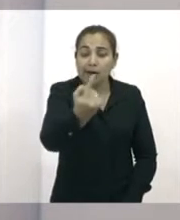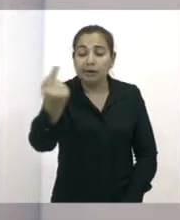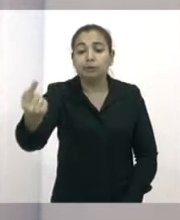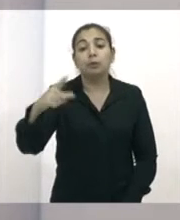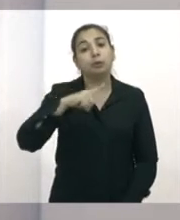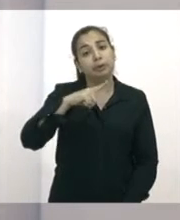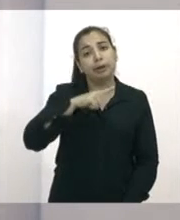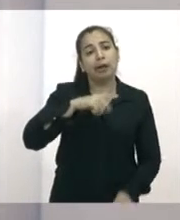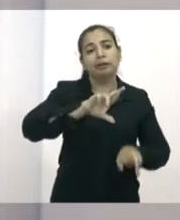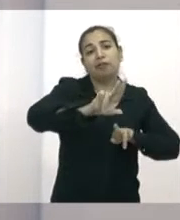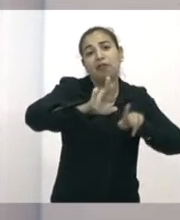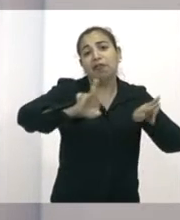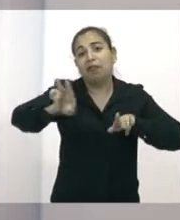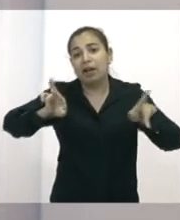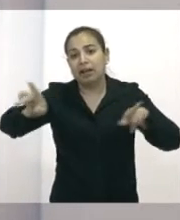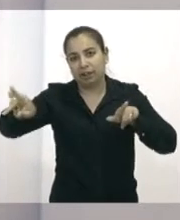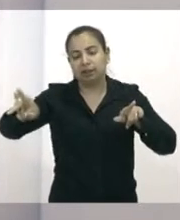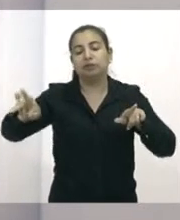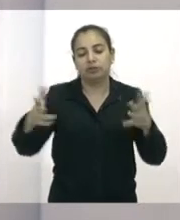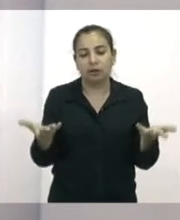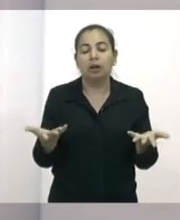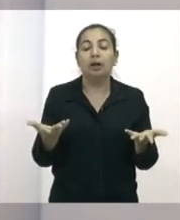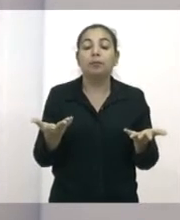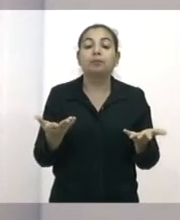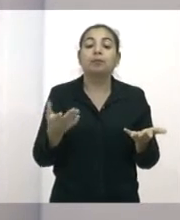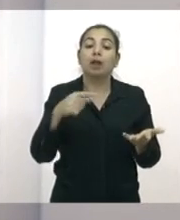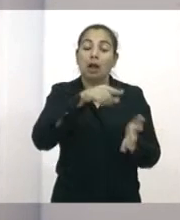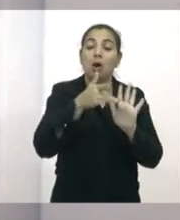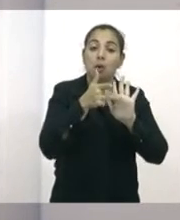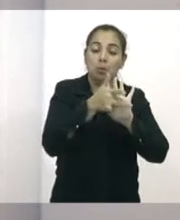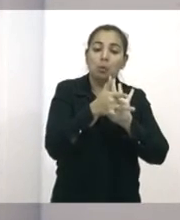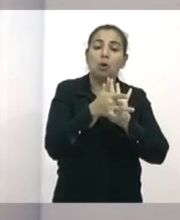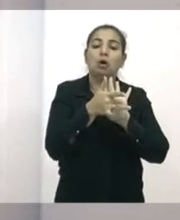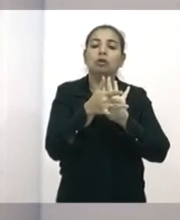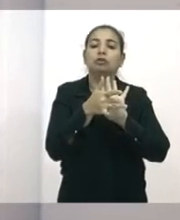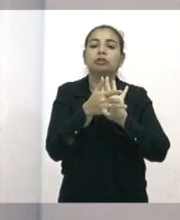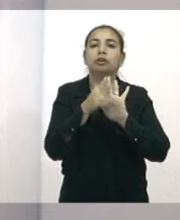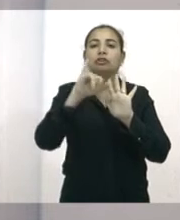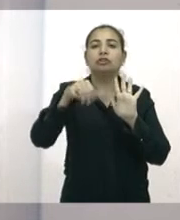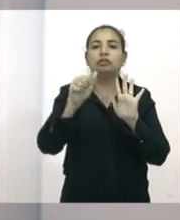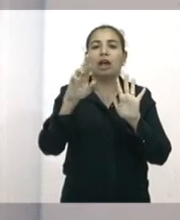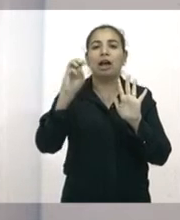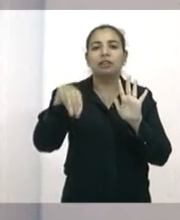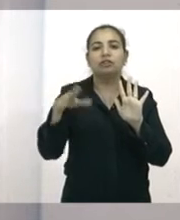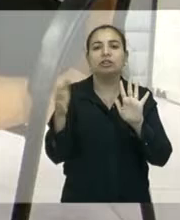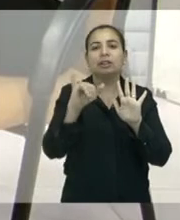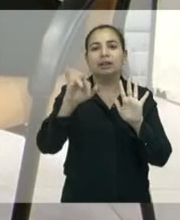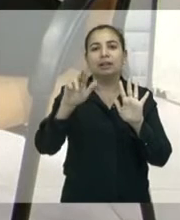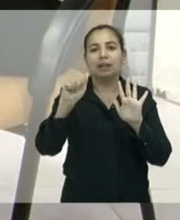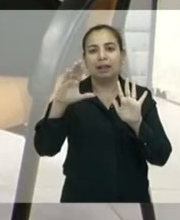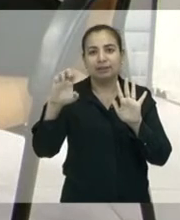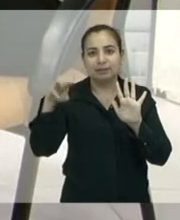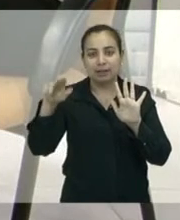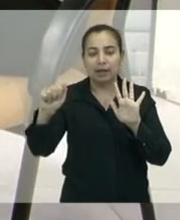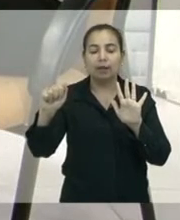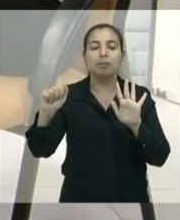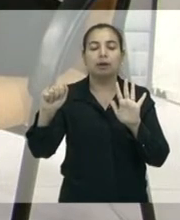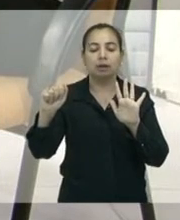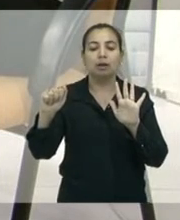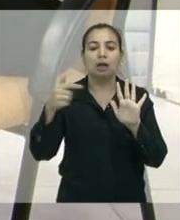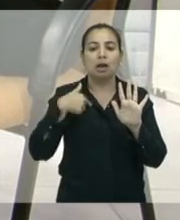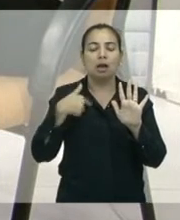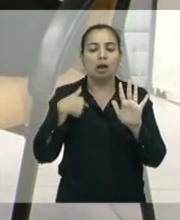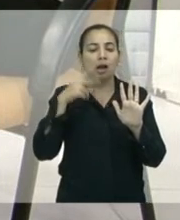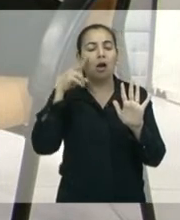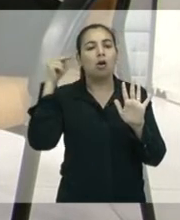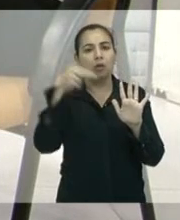situação concreta. me lembro, por exemplo, dos postos de saúde do Jardim Iracema, que foram os que mais chamaram a minha atenção, porque